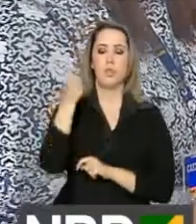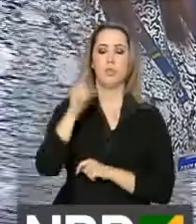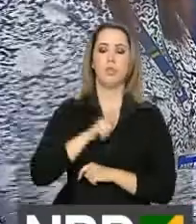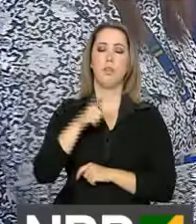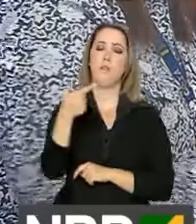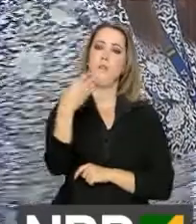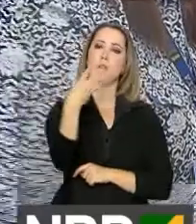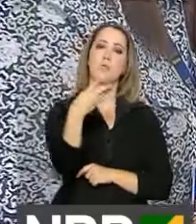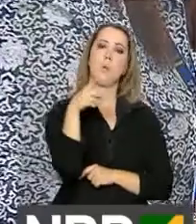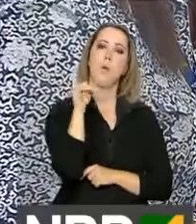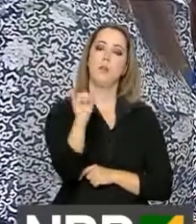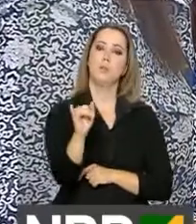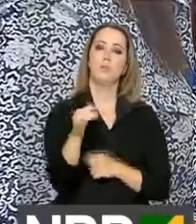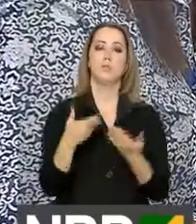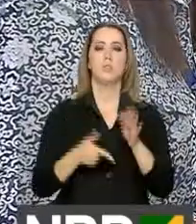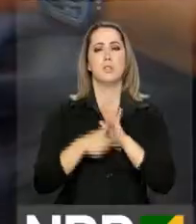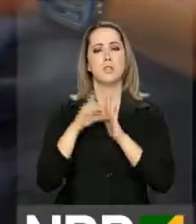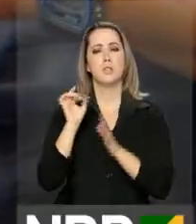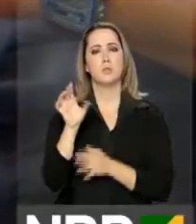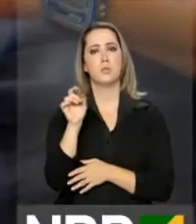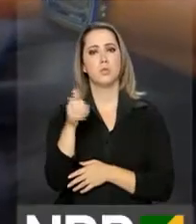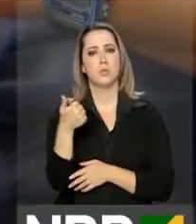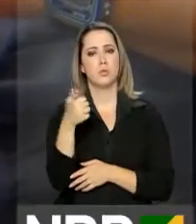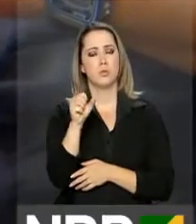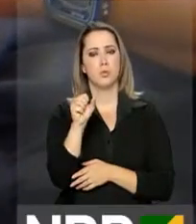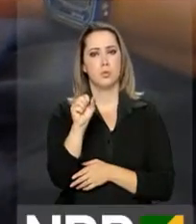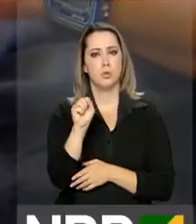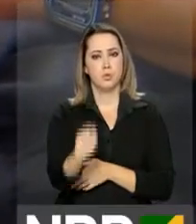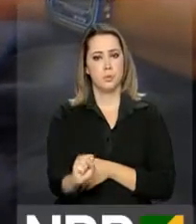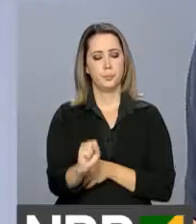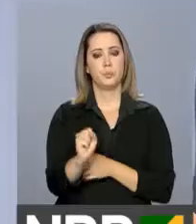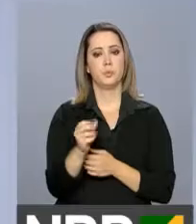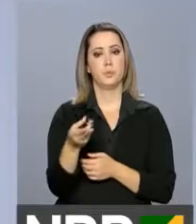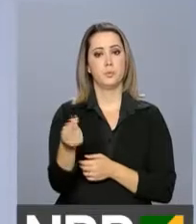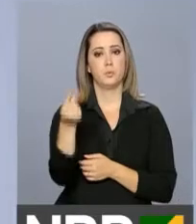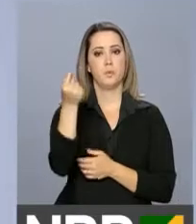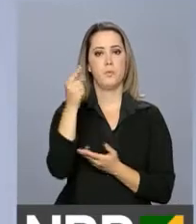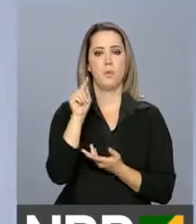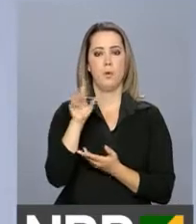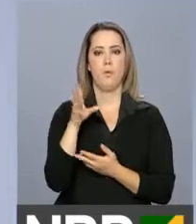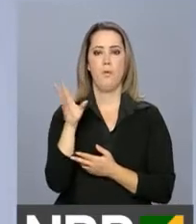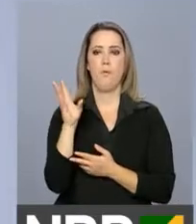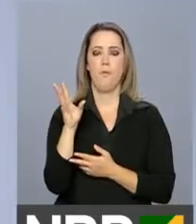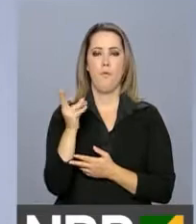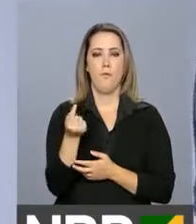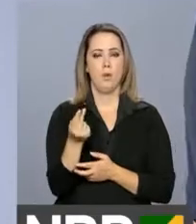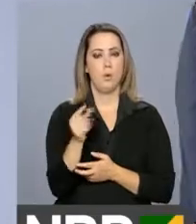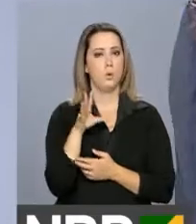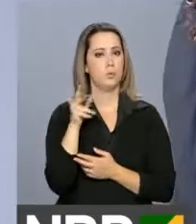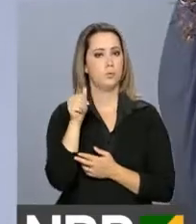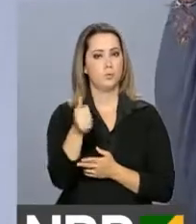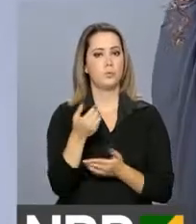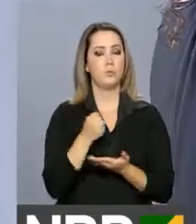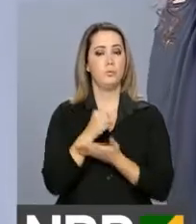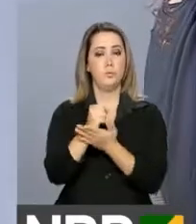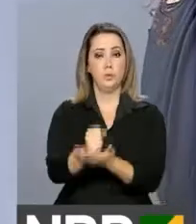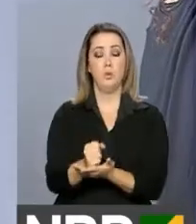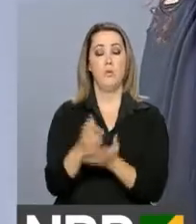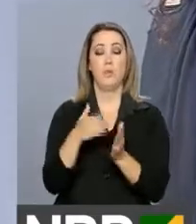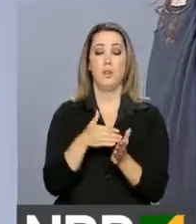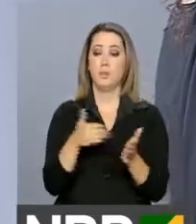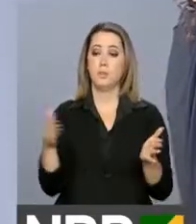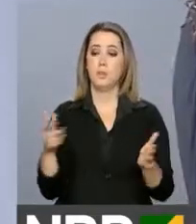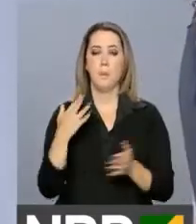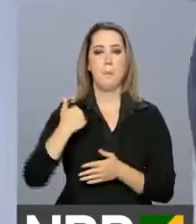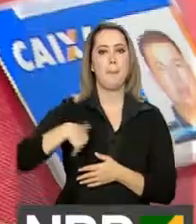24 dias e não mais 18 para retirar o dinheiro. O valor total disponível para saque nesse lote